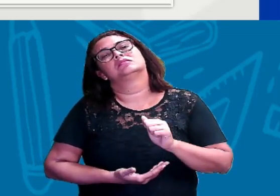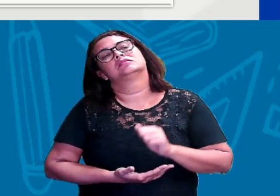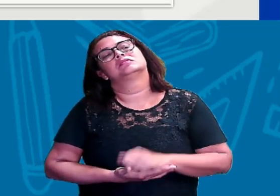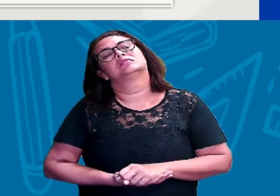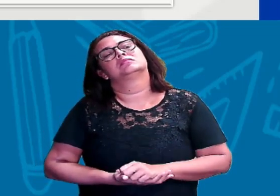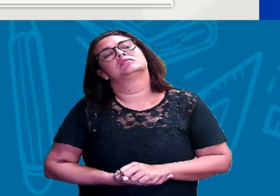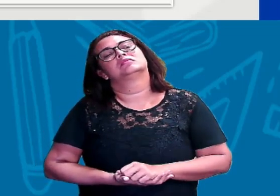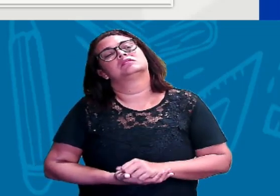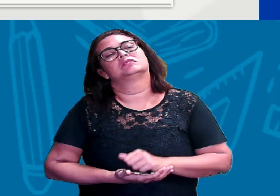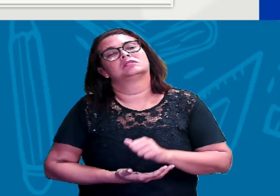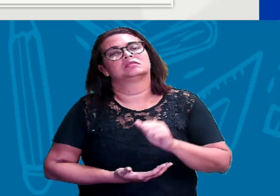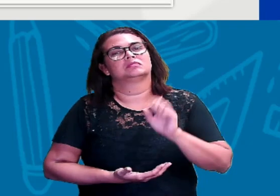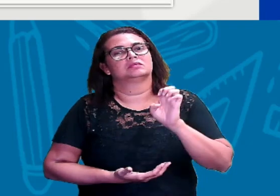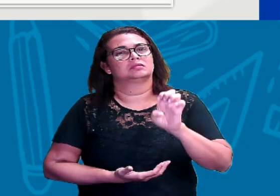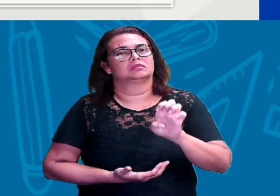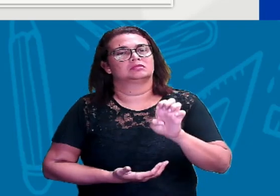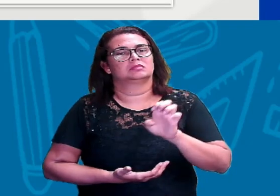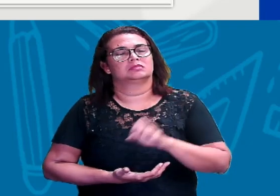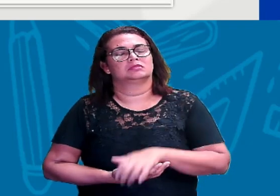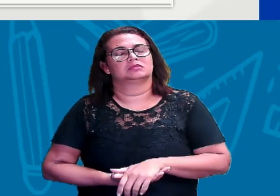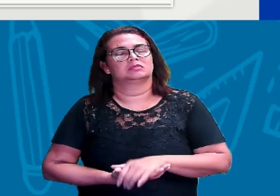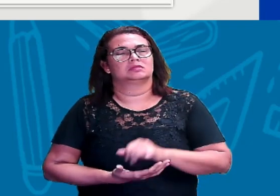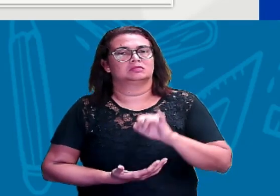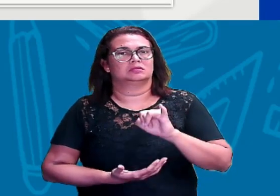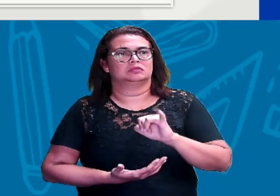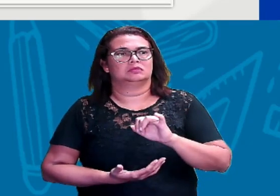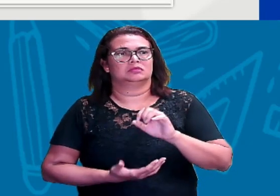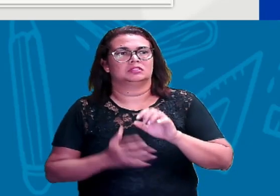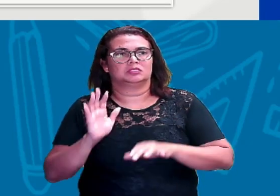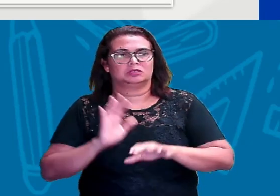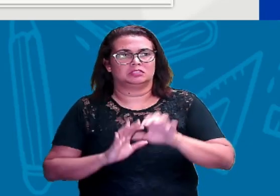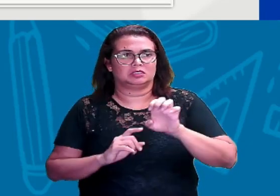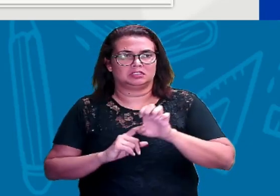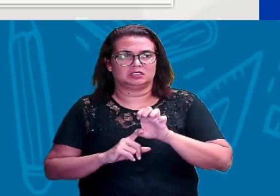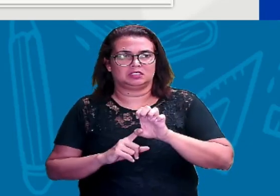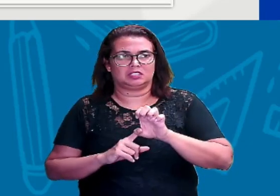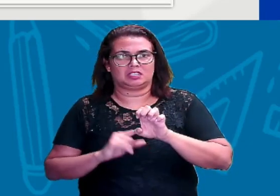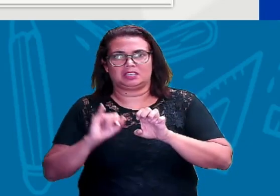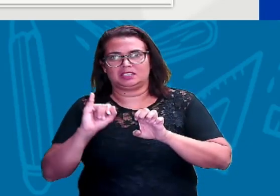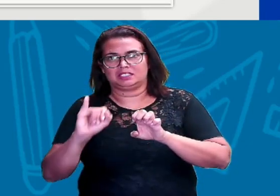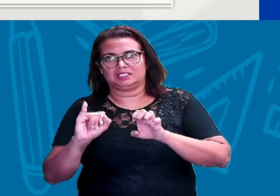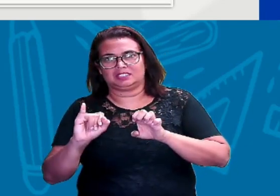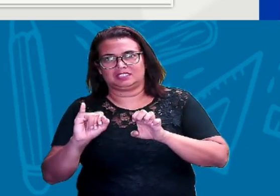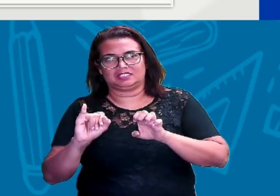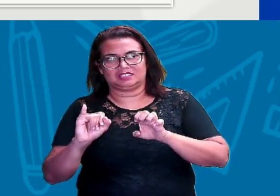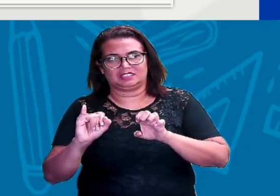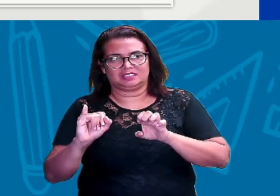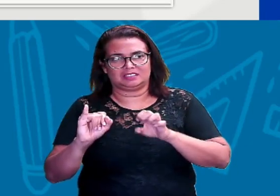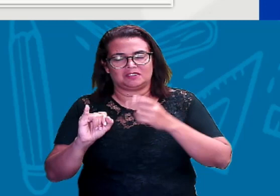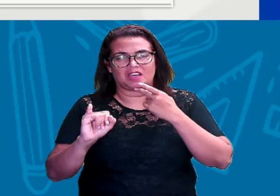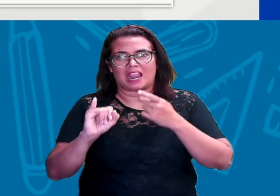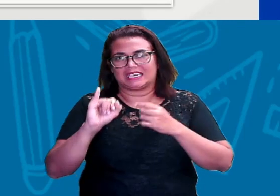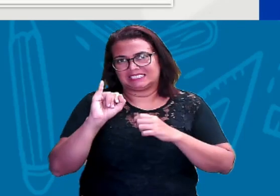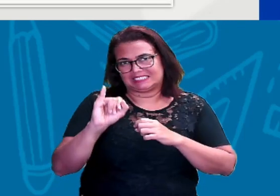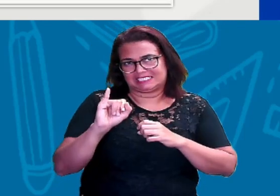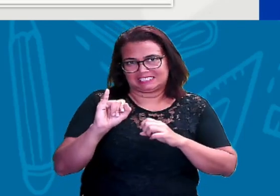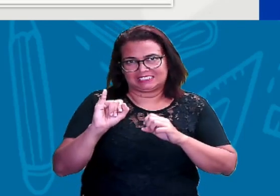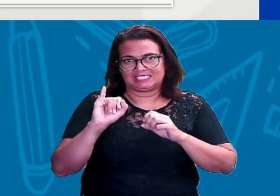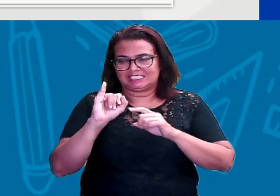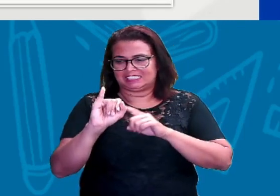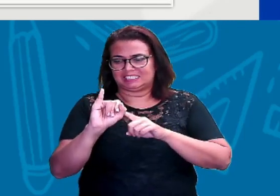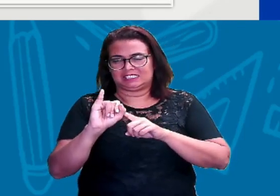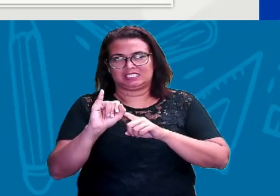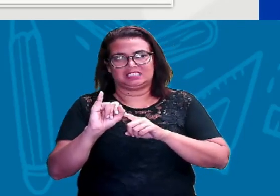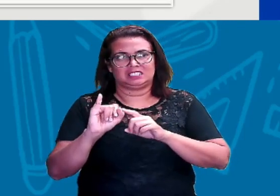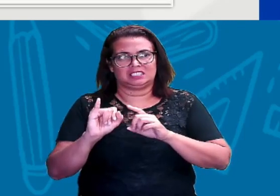Depois, a letra E, tem pronúncia I. Cuidado com a letra E, tá? E tem som de I e a letra I tem som